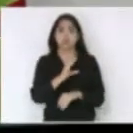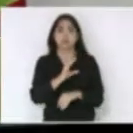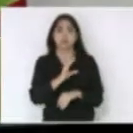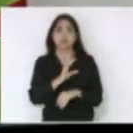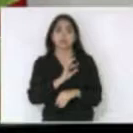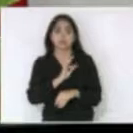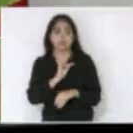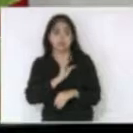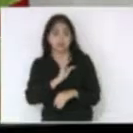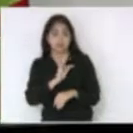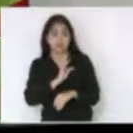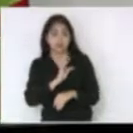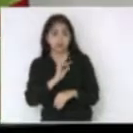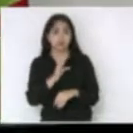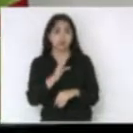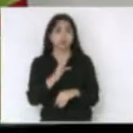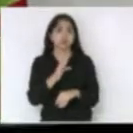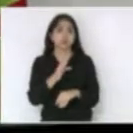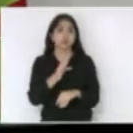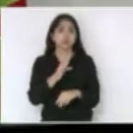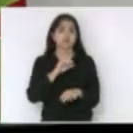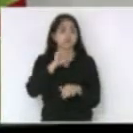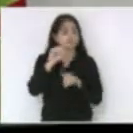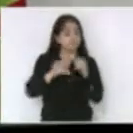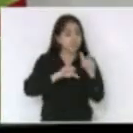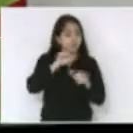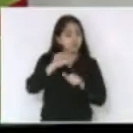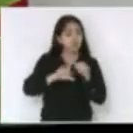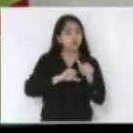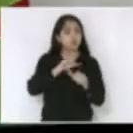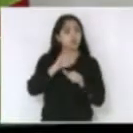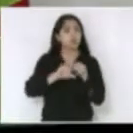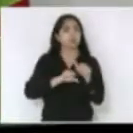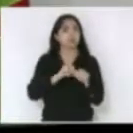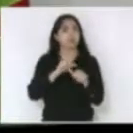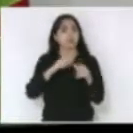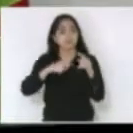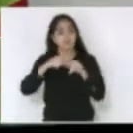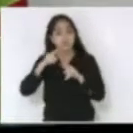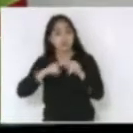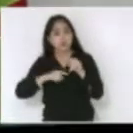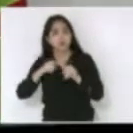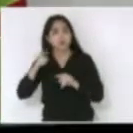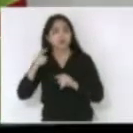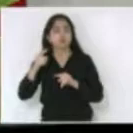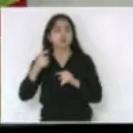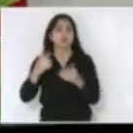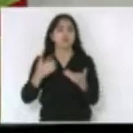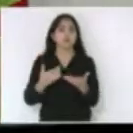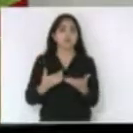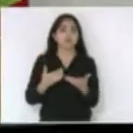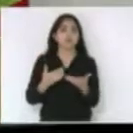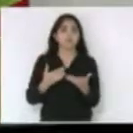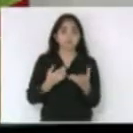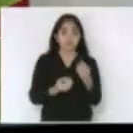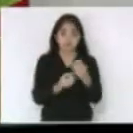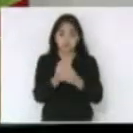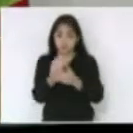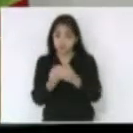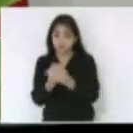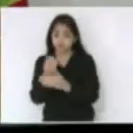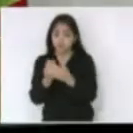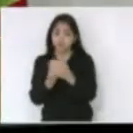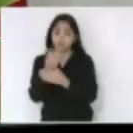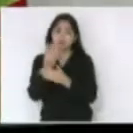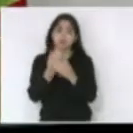que inclusive mudou geneticamente produtos históricos que são produzidos inclusive